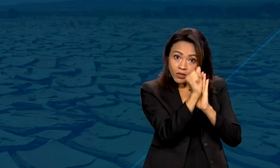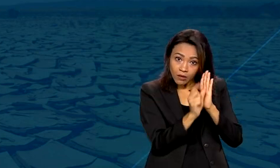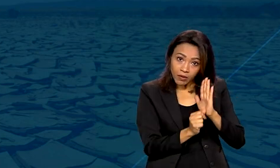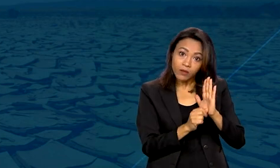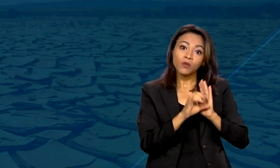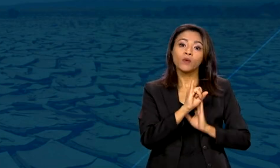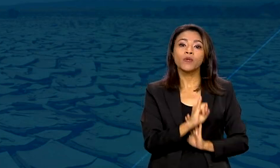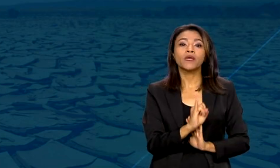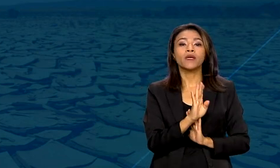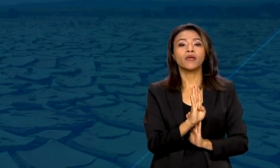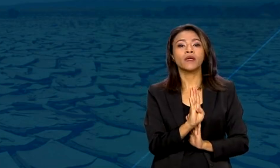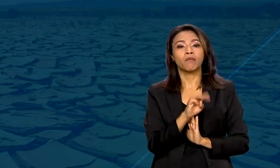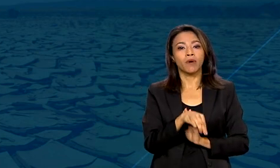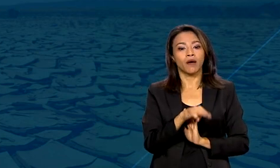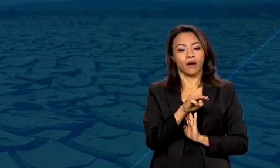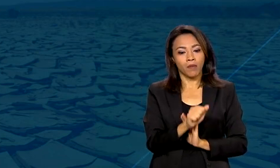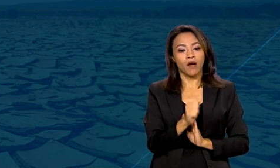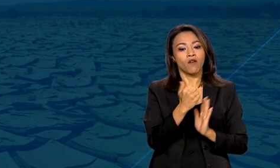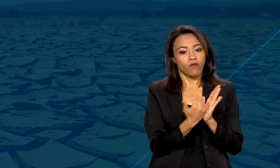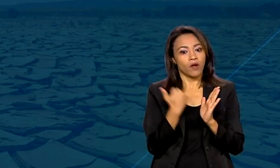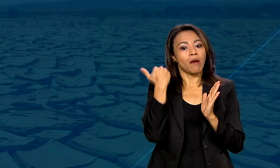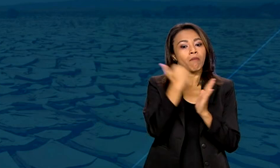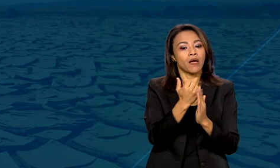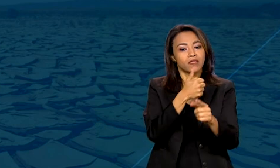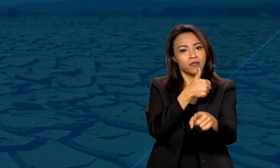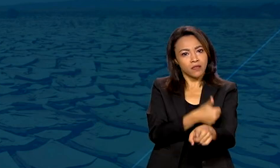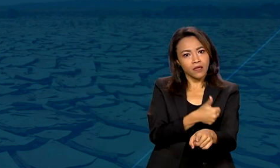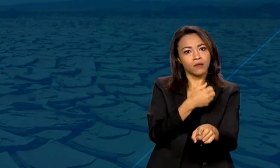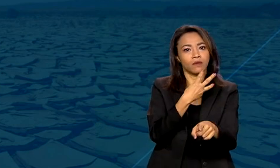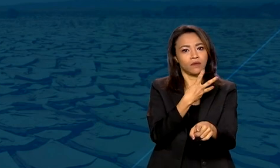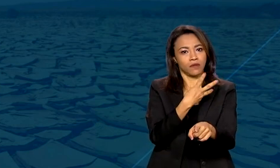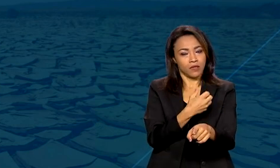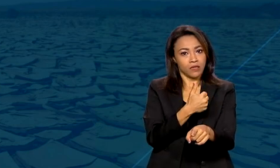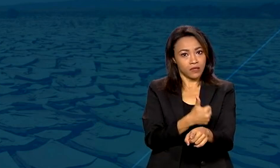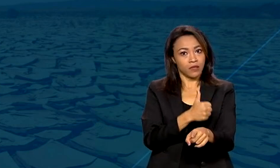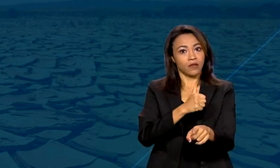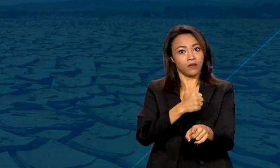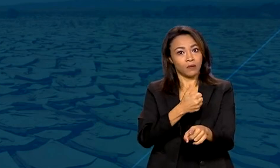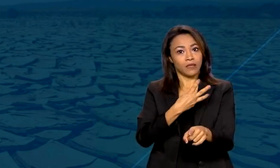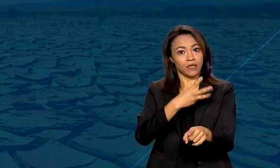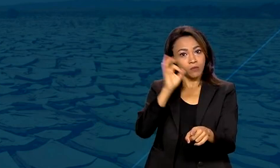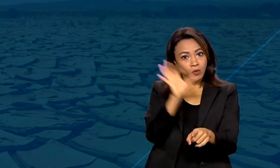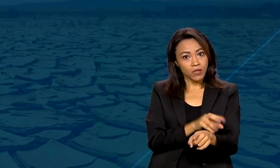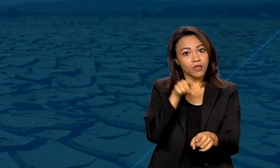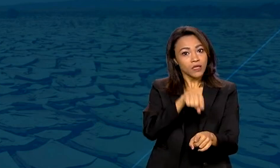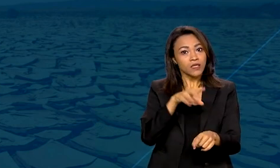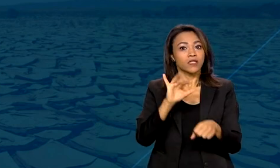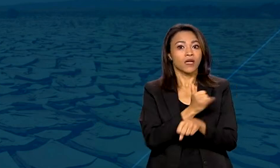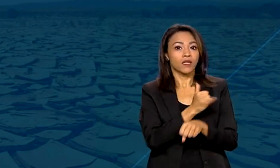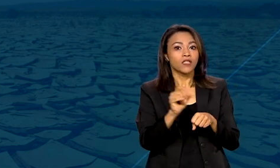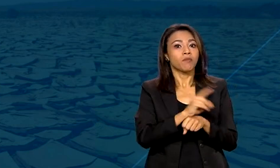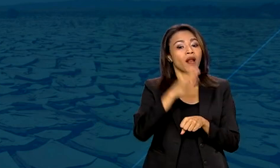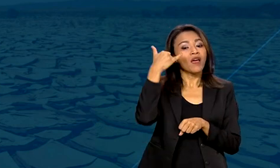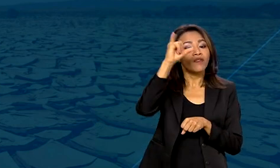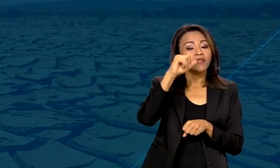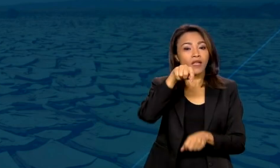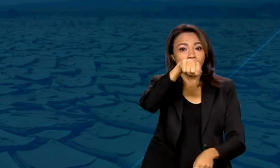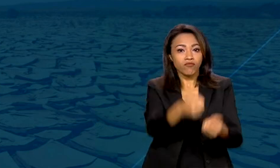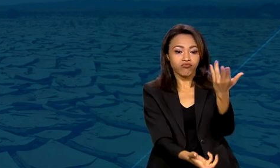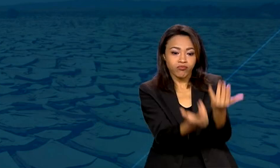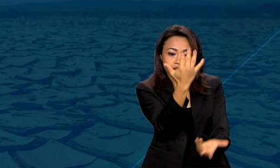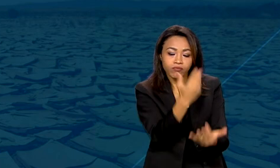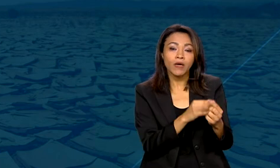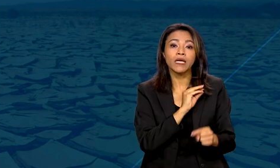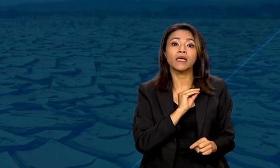113%. Dinheiro que será direcionado para medidas de combate ao fogo e proteção da área verde.